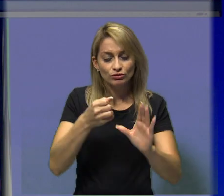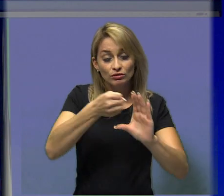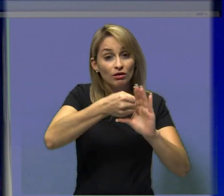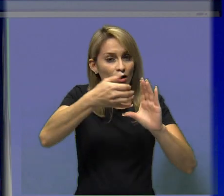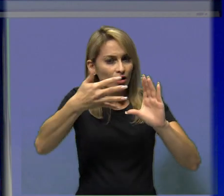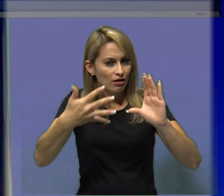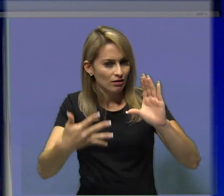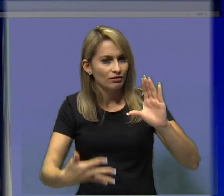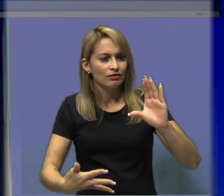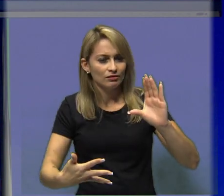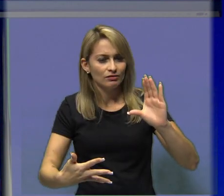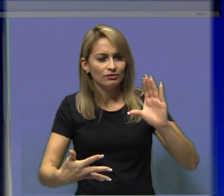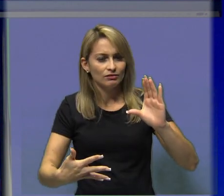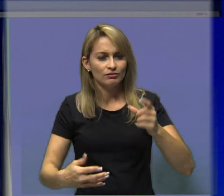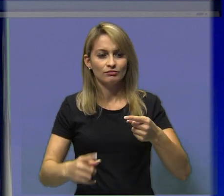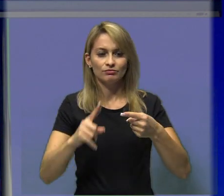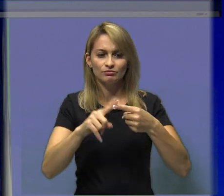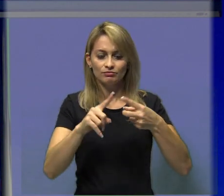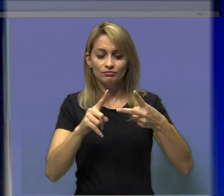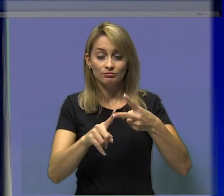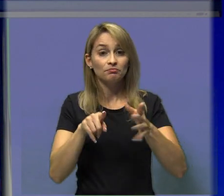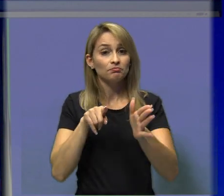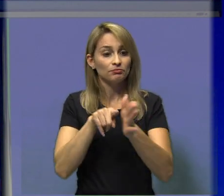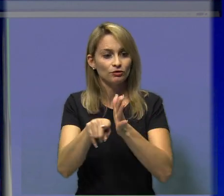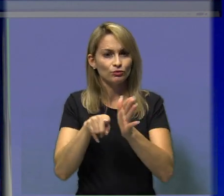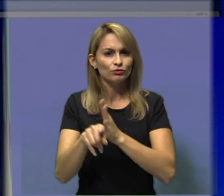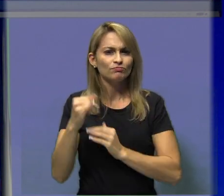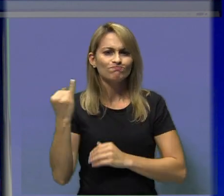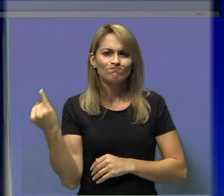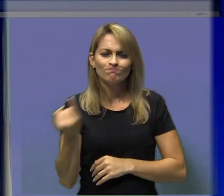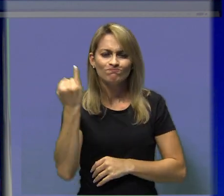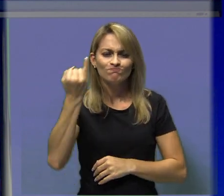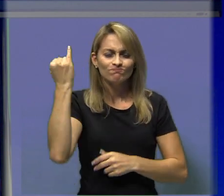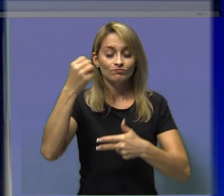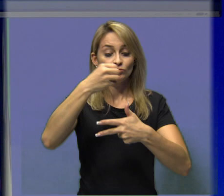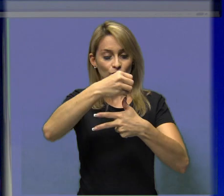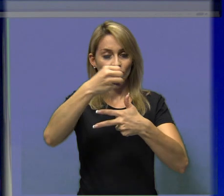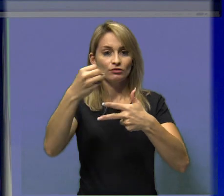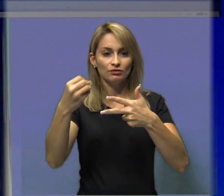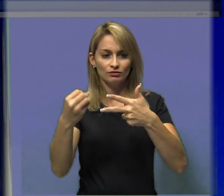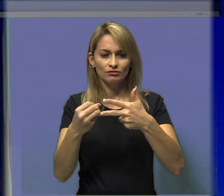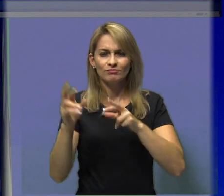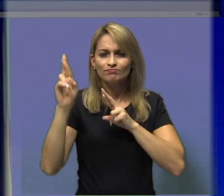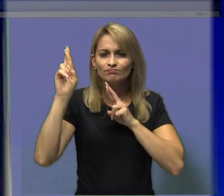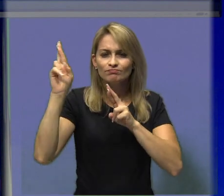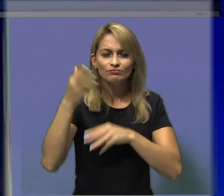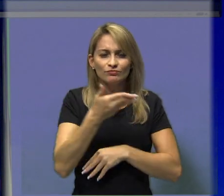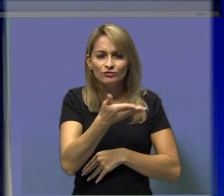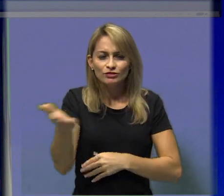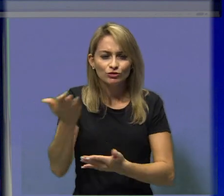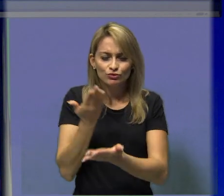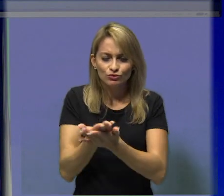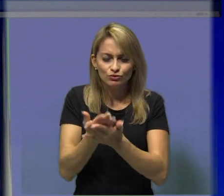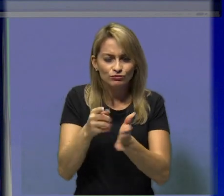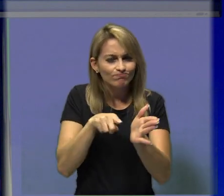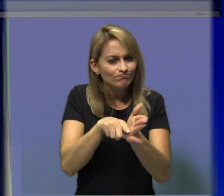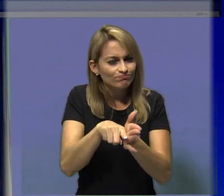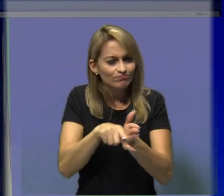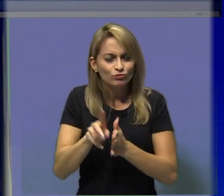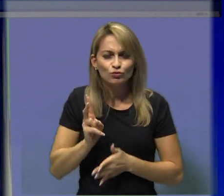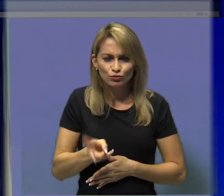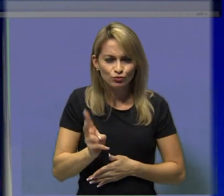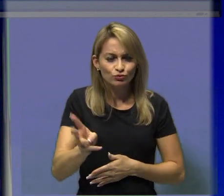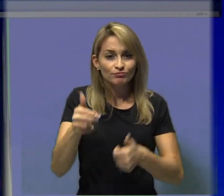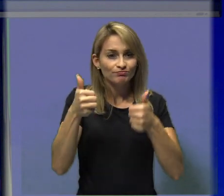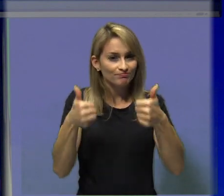vocês aprofundem essas temáticas em sala de aula, ok? Por hoje é só. Assim finalizamos a nossa aula